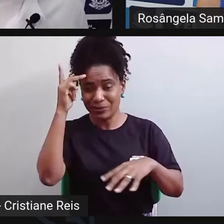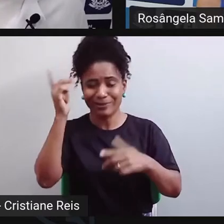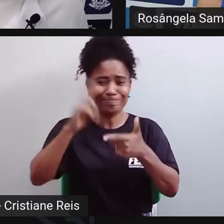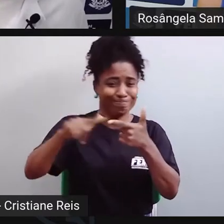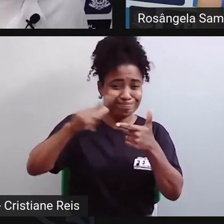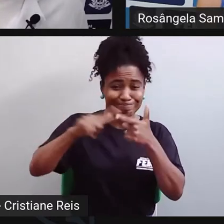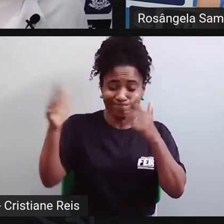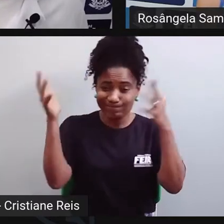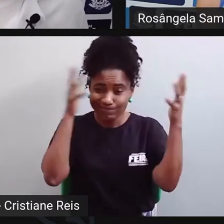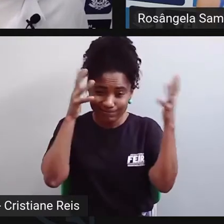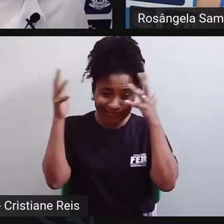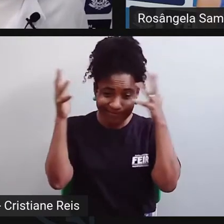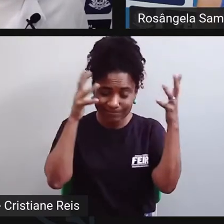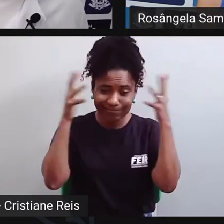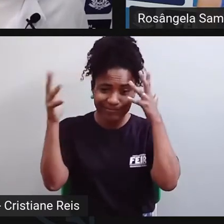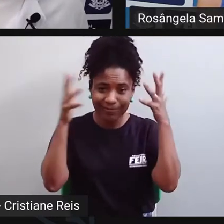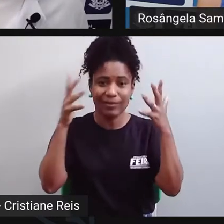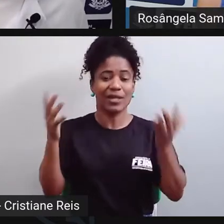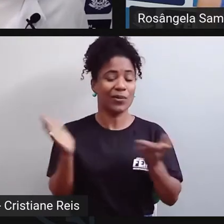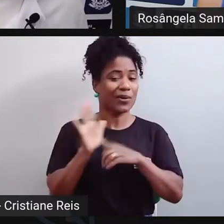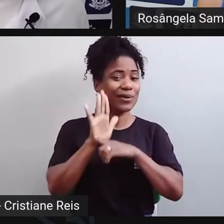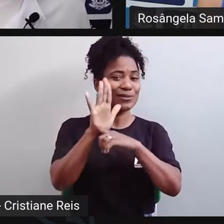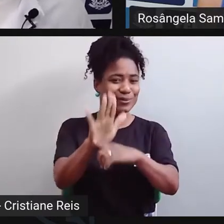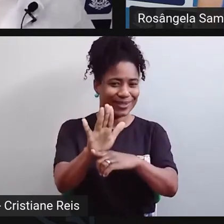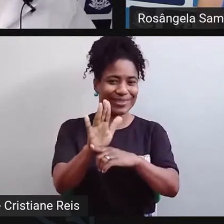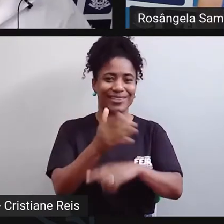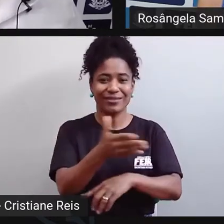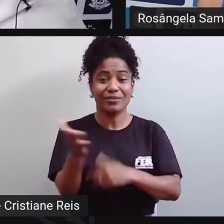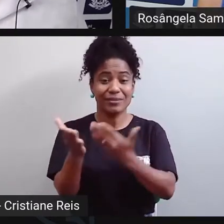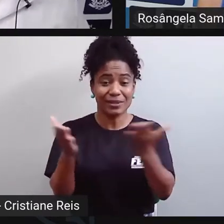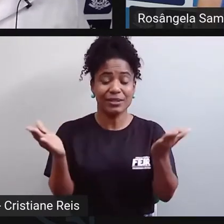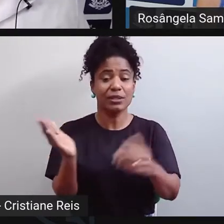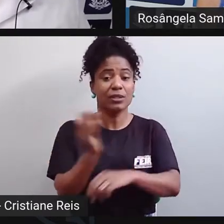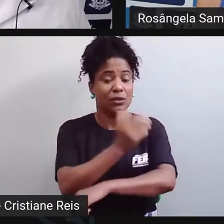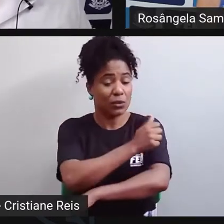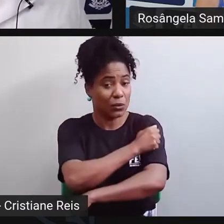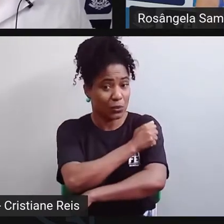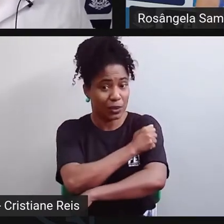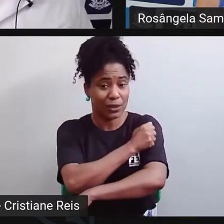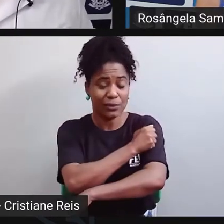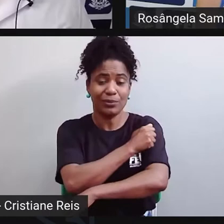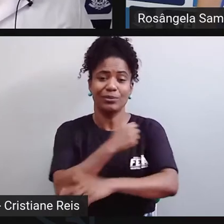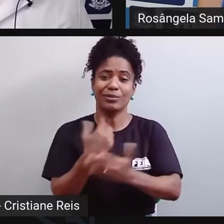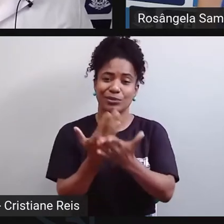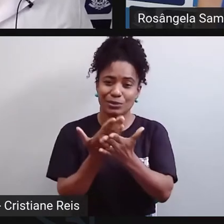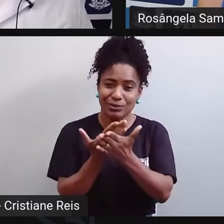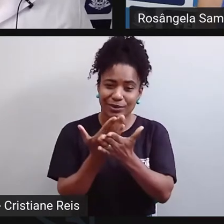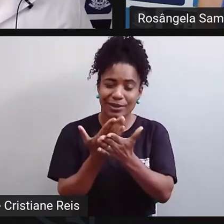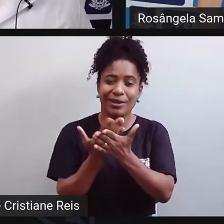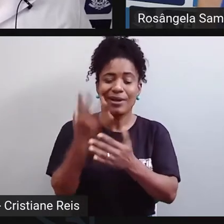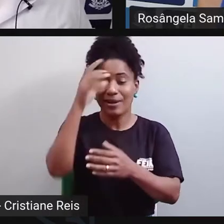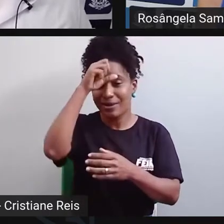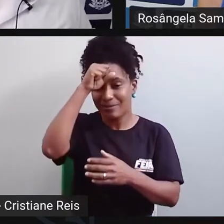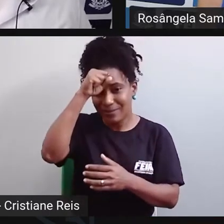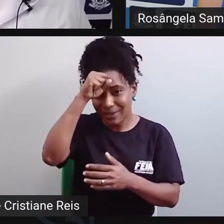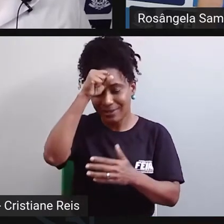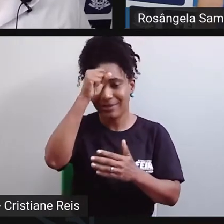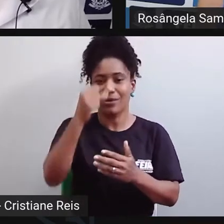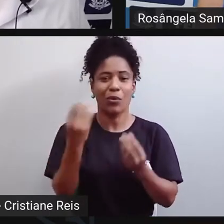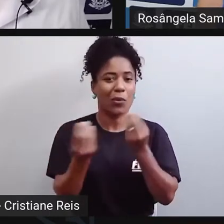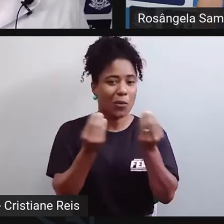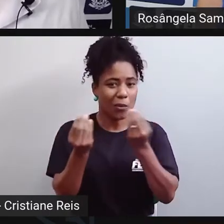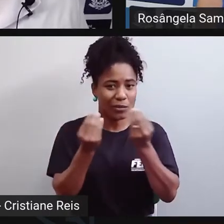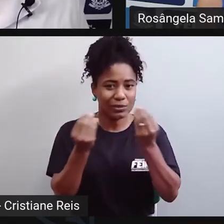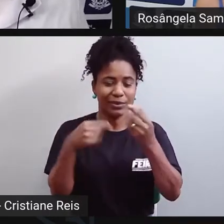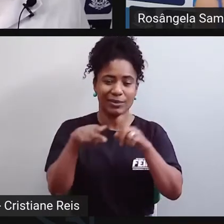pouquinho pra os estudantes, pra que eles possam entender um pouquinho sobre essa área e a partir daí poder prevenir esse